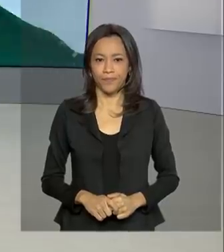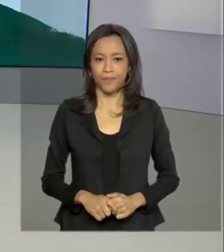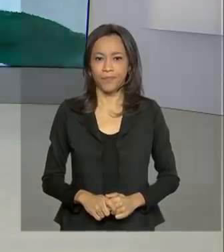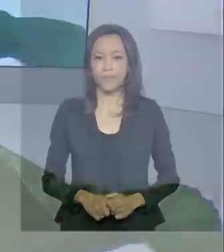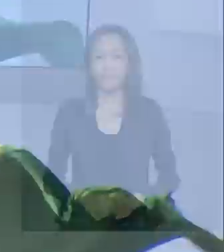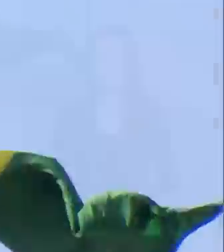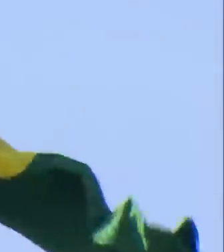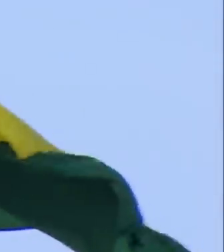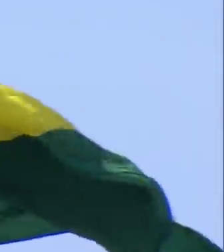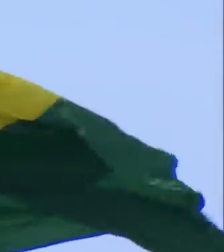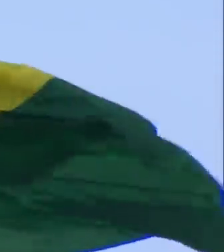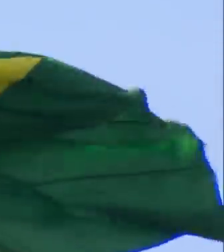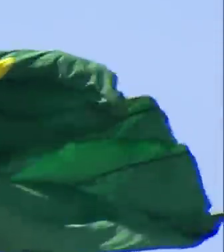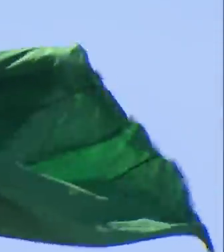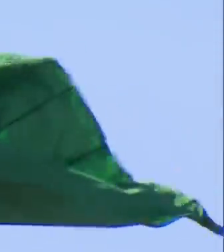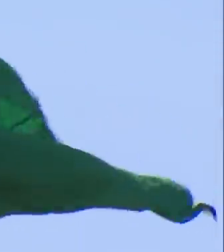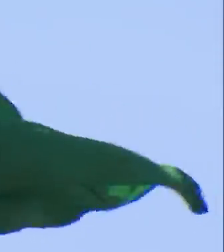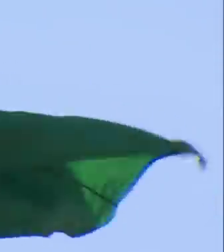Até lá.